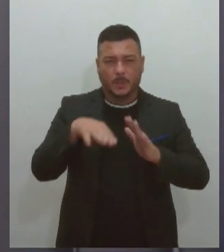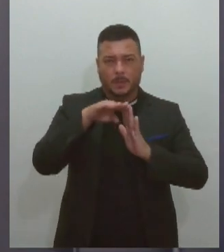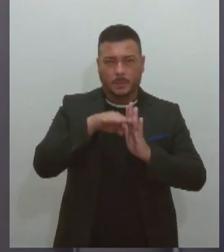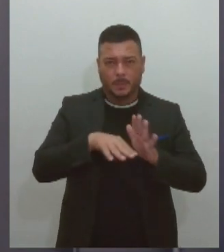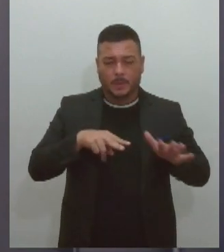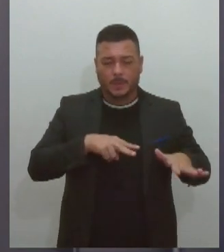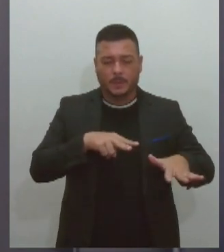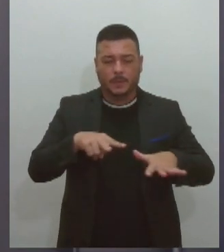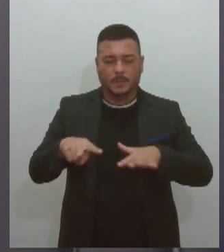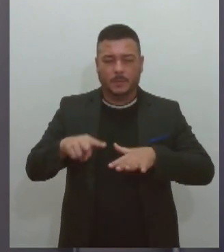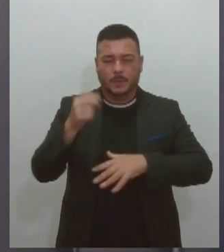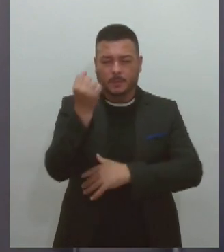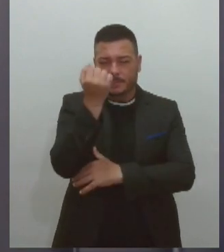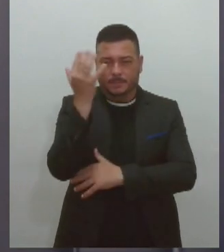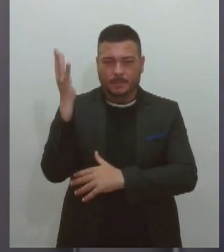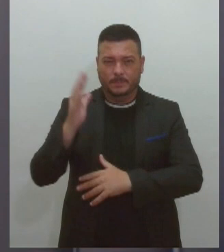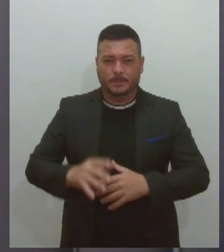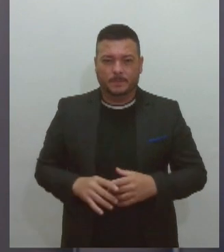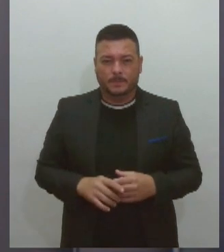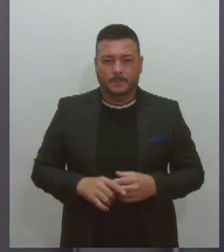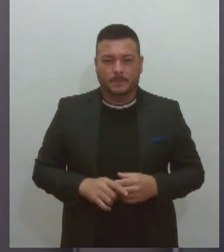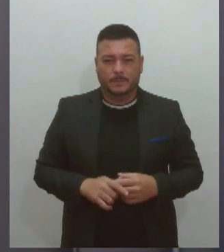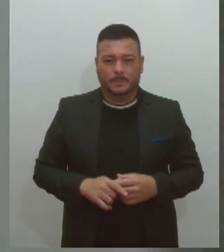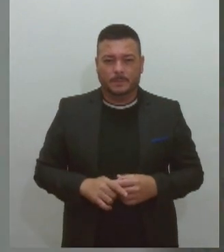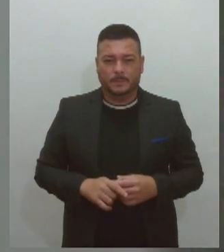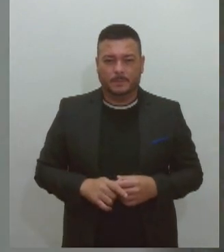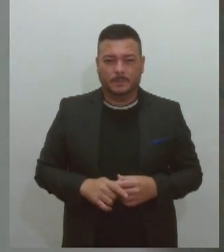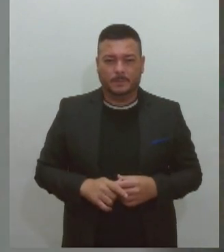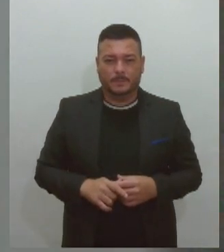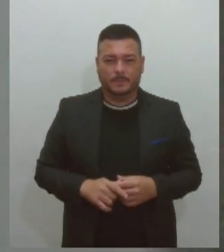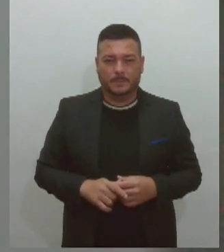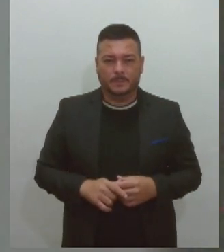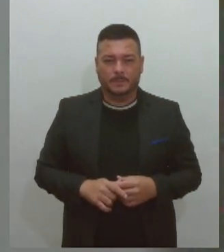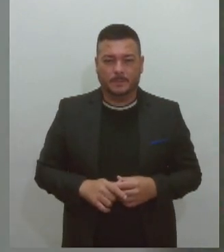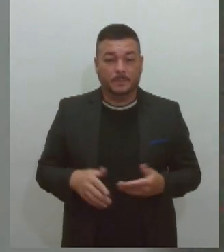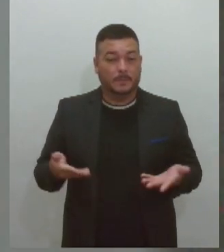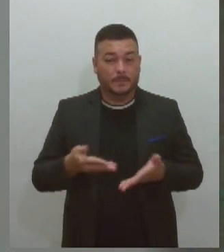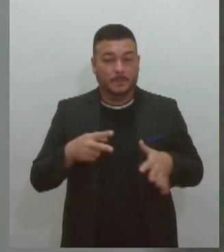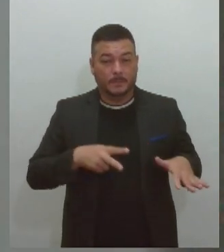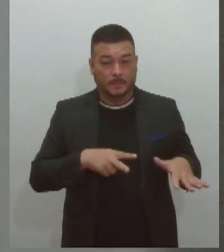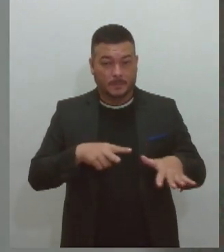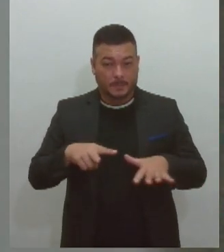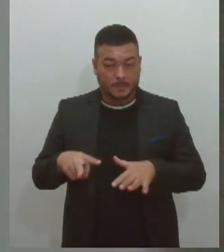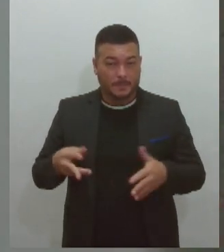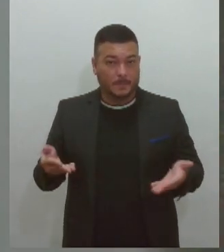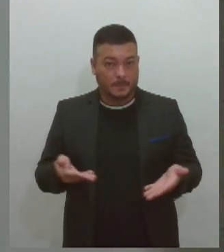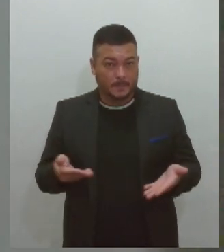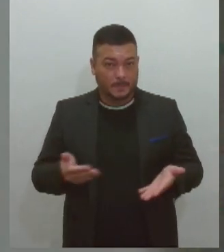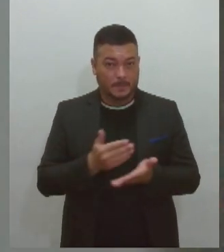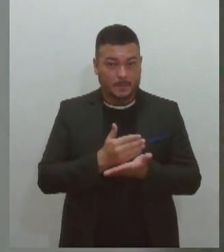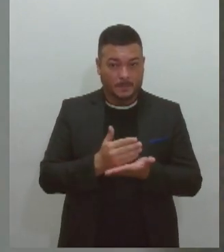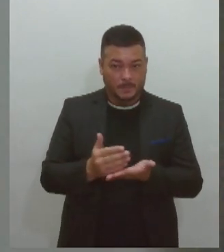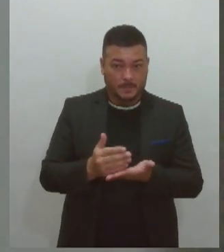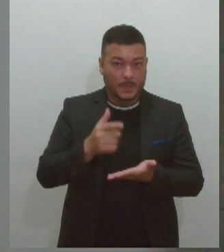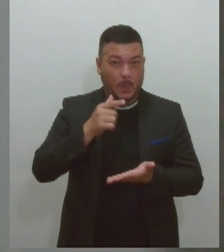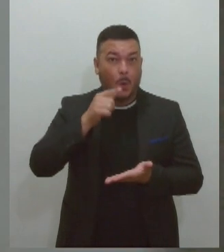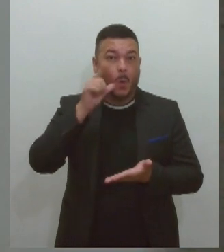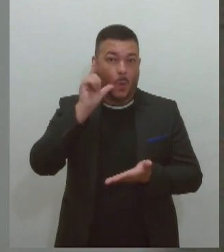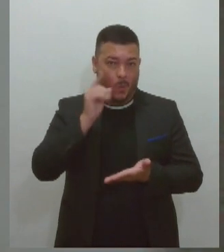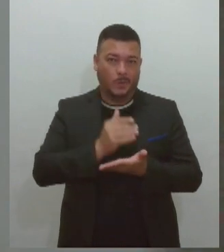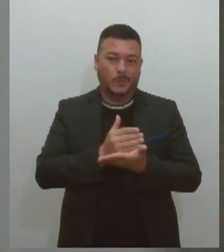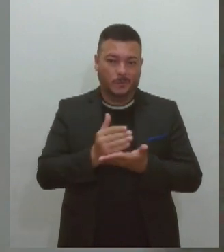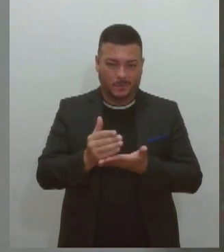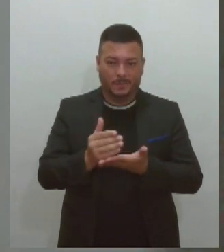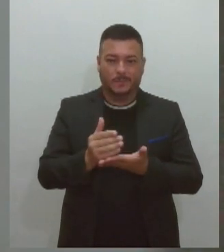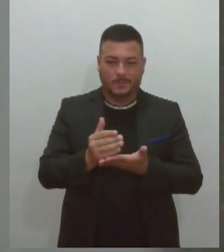Ambiente. Vamos lá. Então, essa semana começamos hoje, Na verdade, iniciamos ontem com a participação no